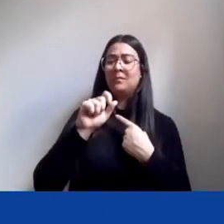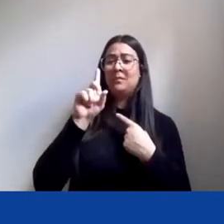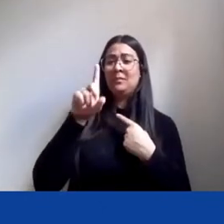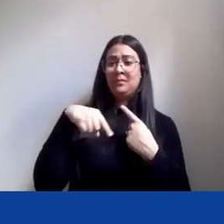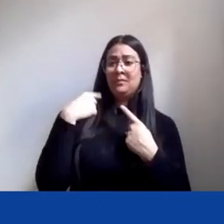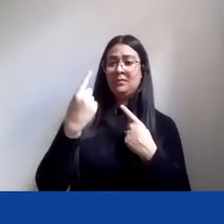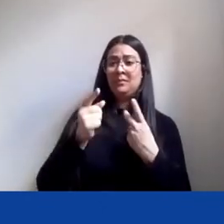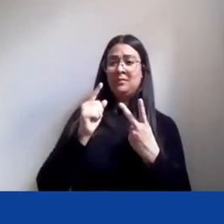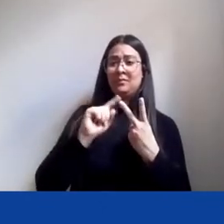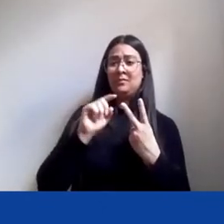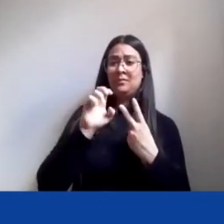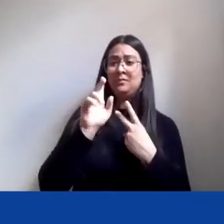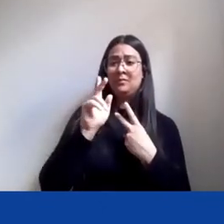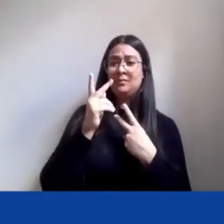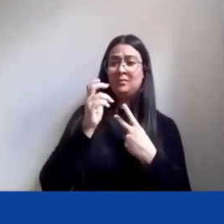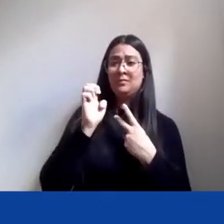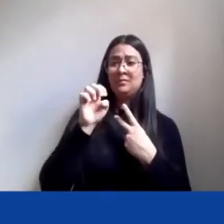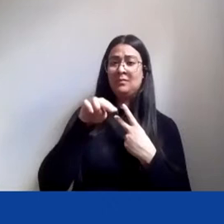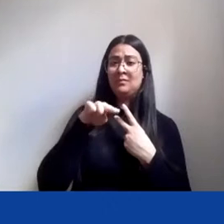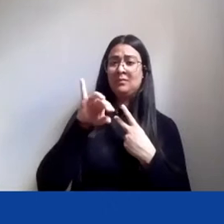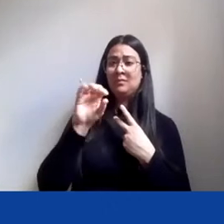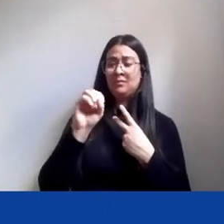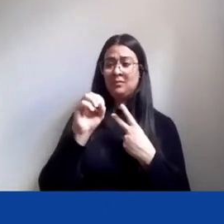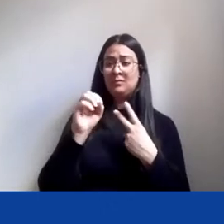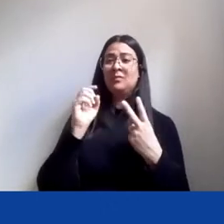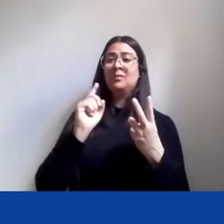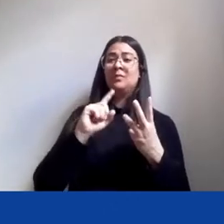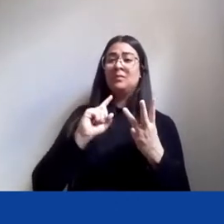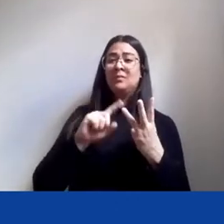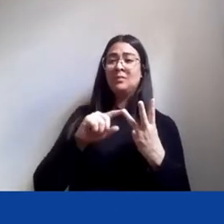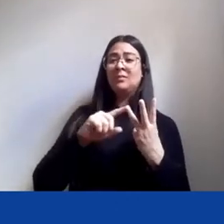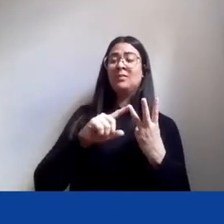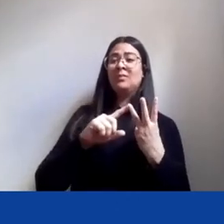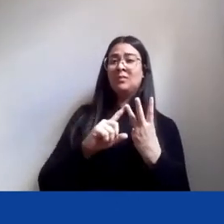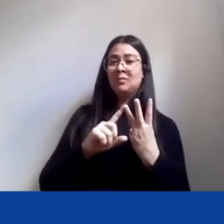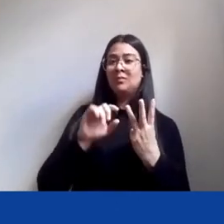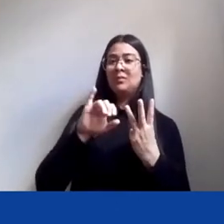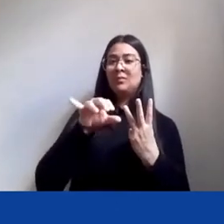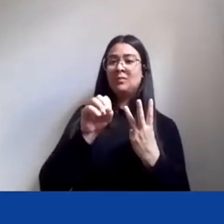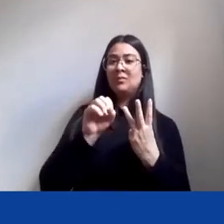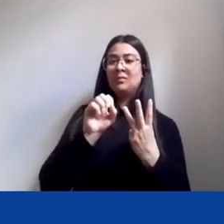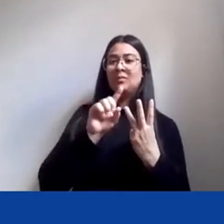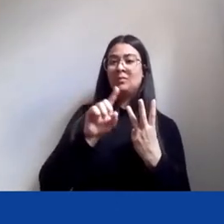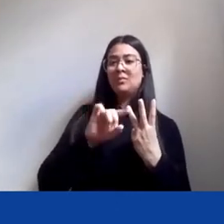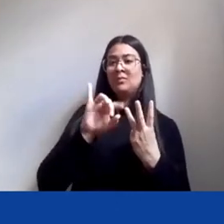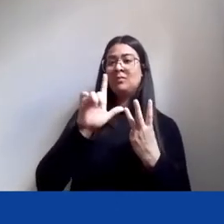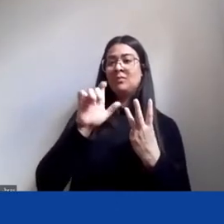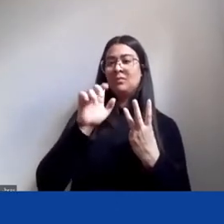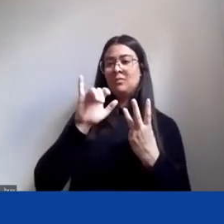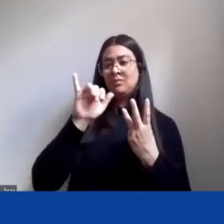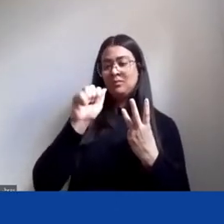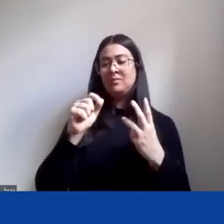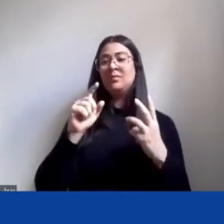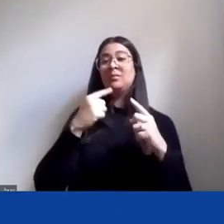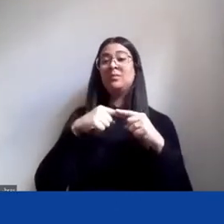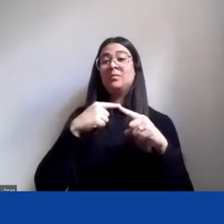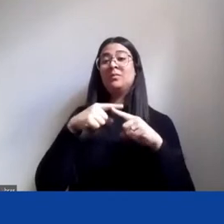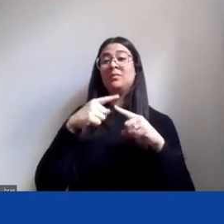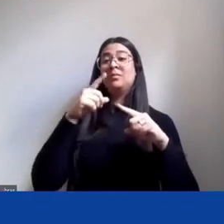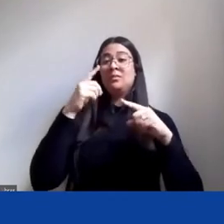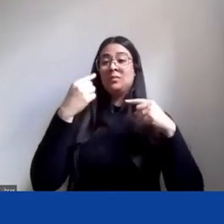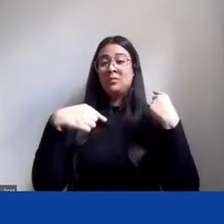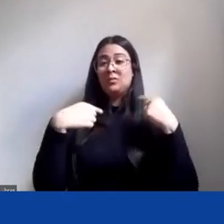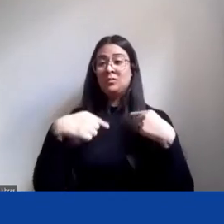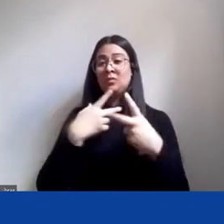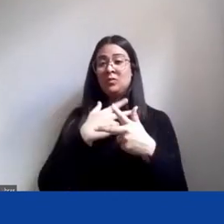Josileia, porque a Josileia, ela vai discutir coisas que o Enio vai mencionar. Então, sem mais delongas, desculpe a minha